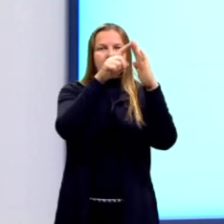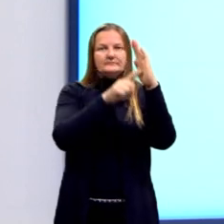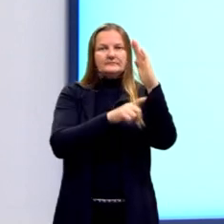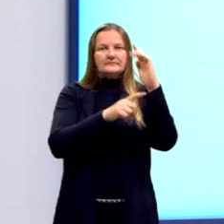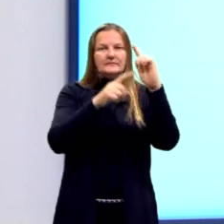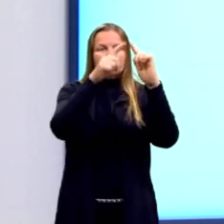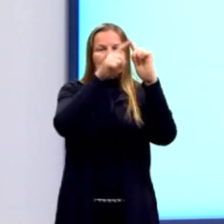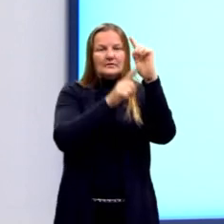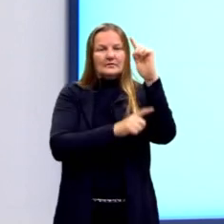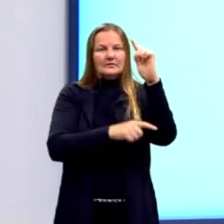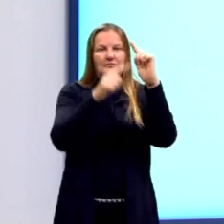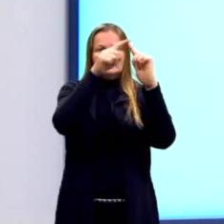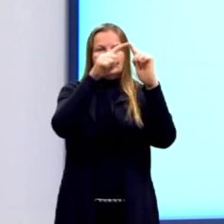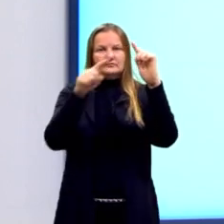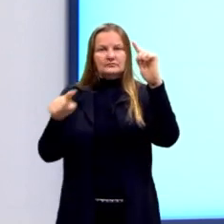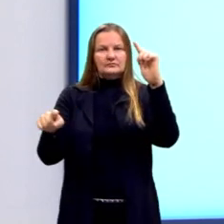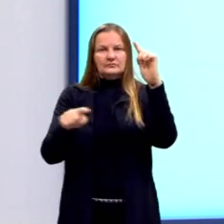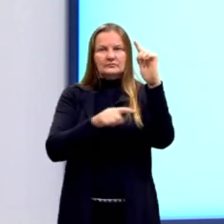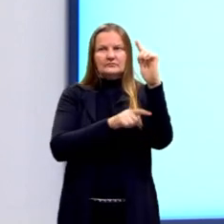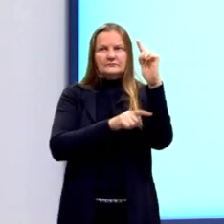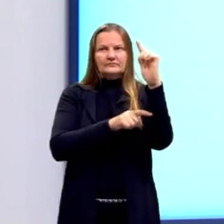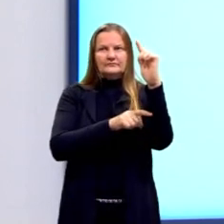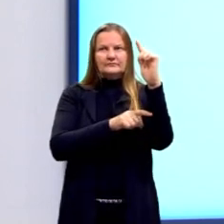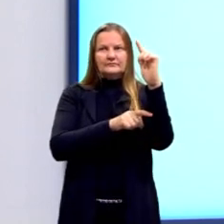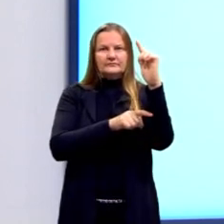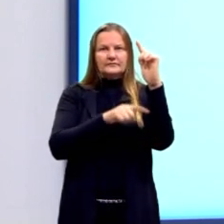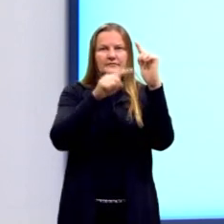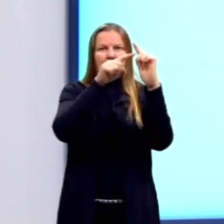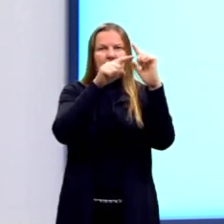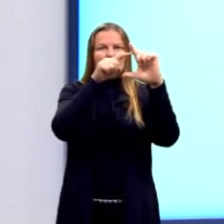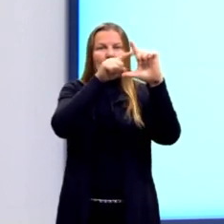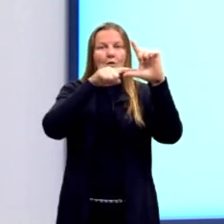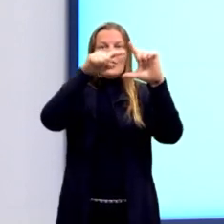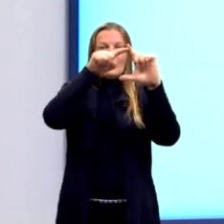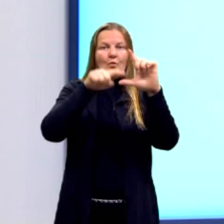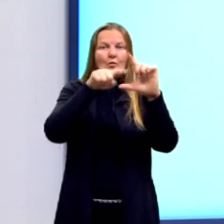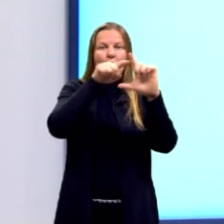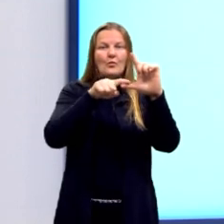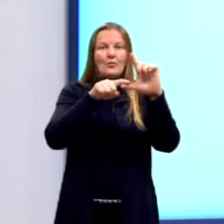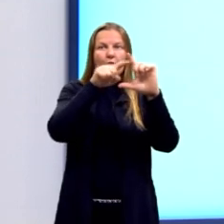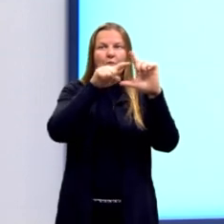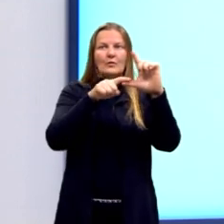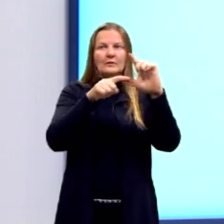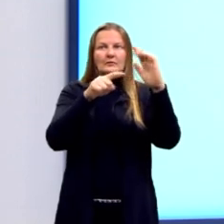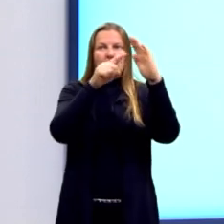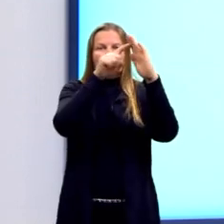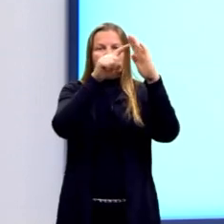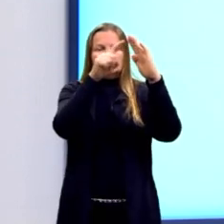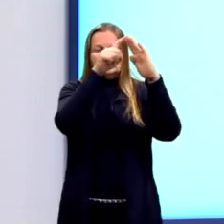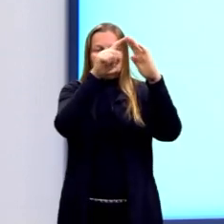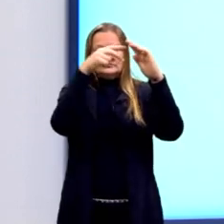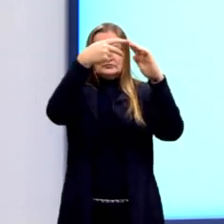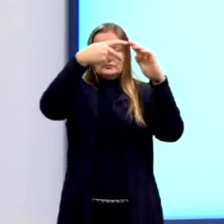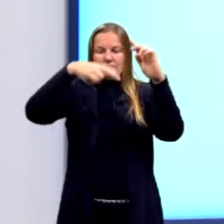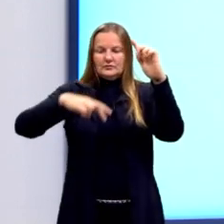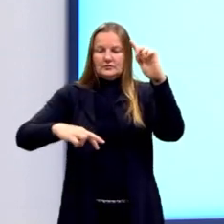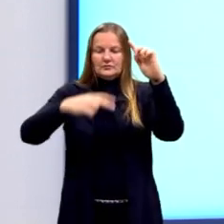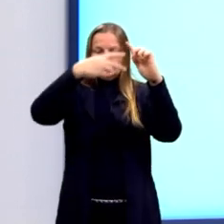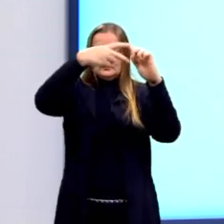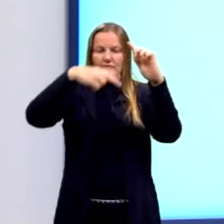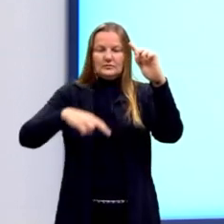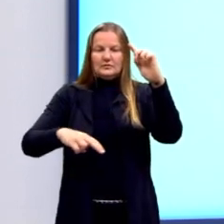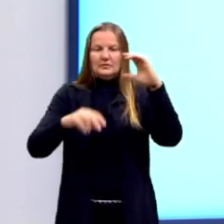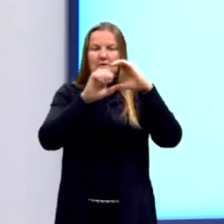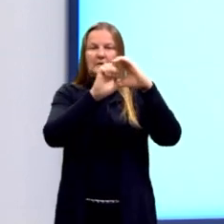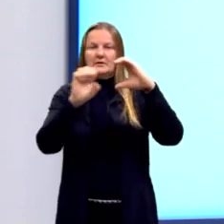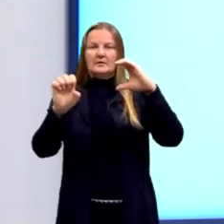vértice, cortando o ângulo referente a esse vértice ao meio, ela recebe o nome então de bissetriz.